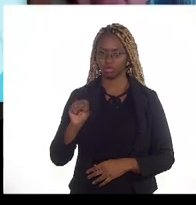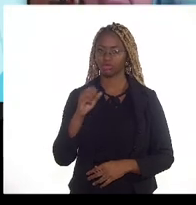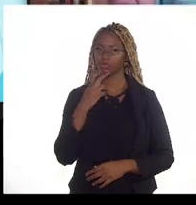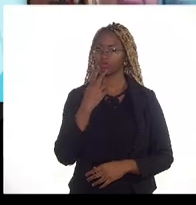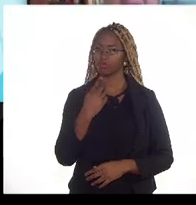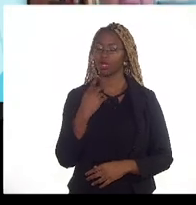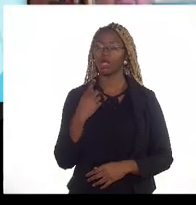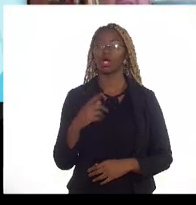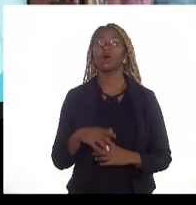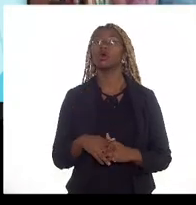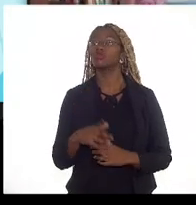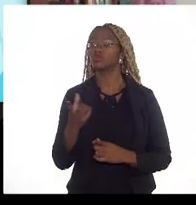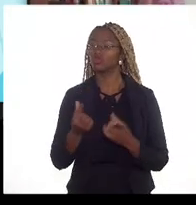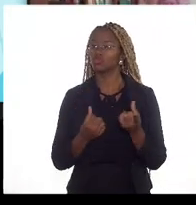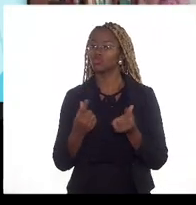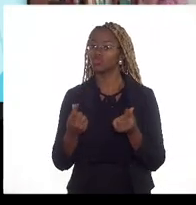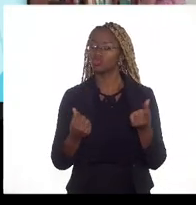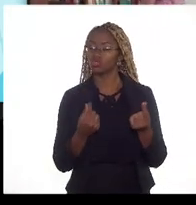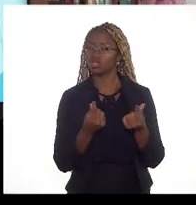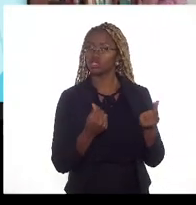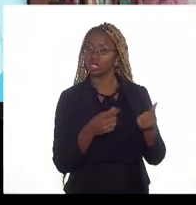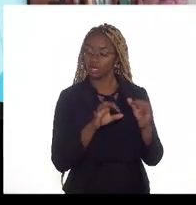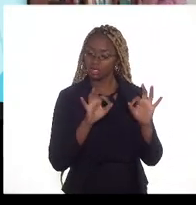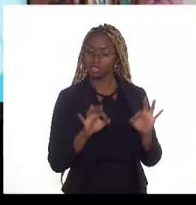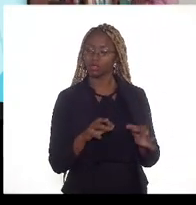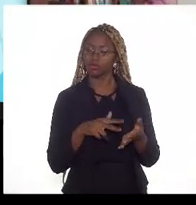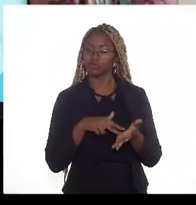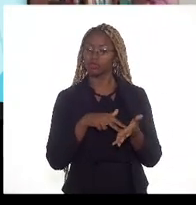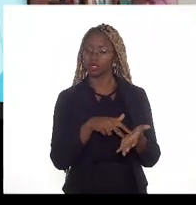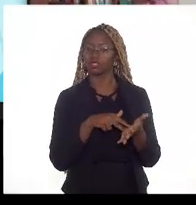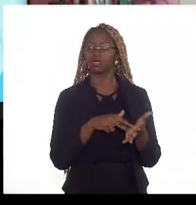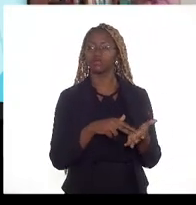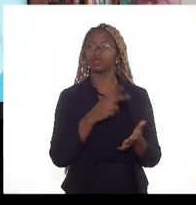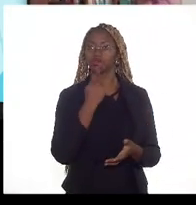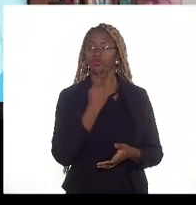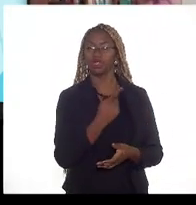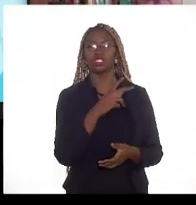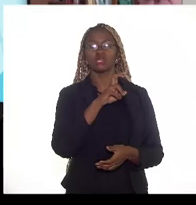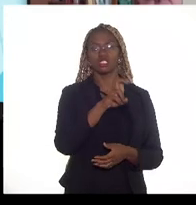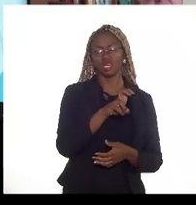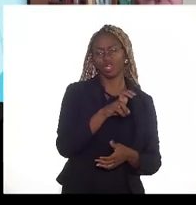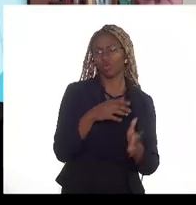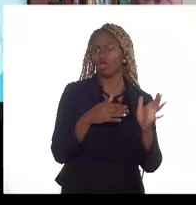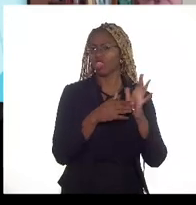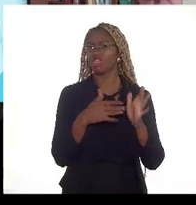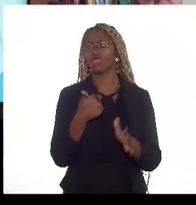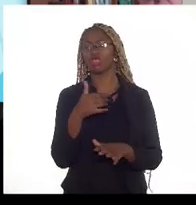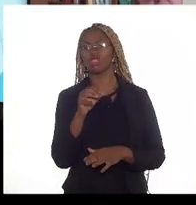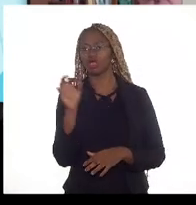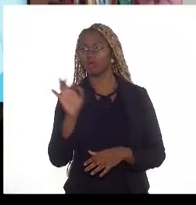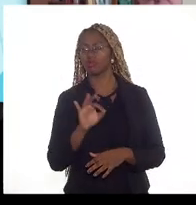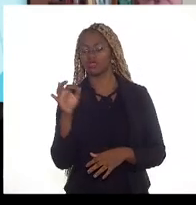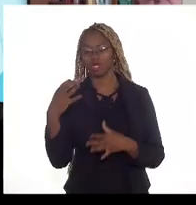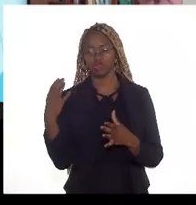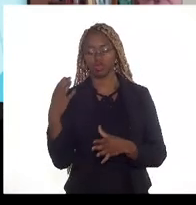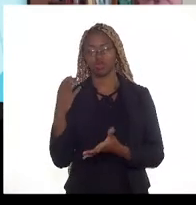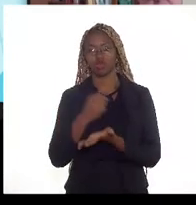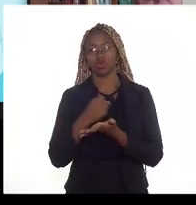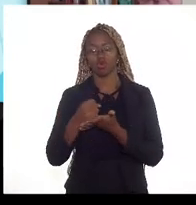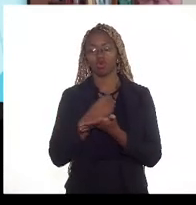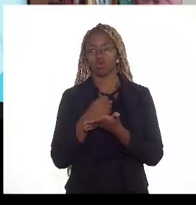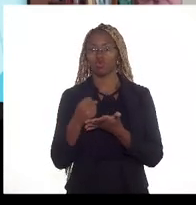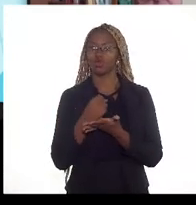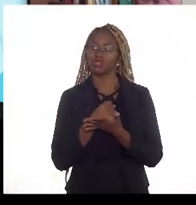geram uma que são de 5 a 10% nos contratos de concessão 10% na sessão